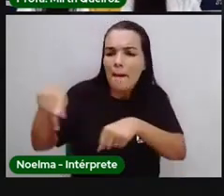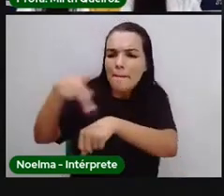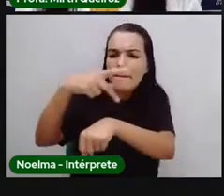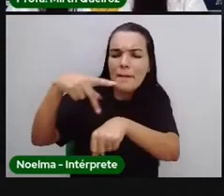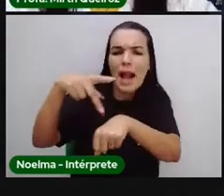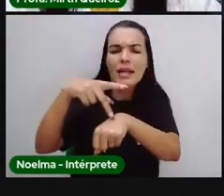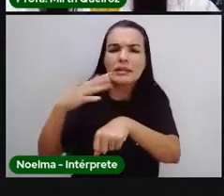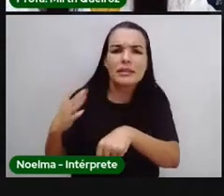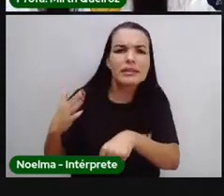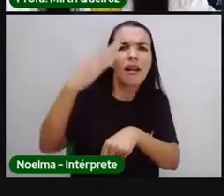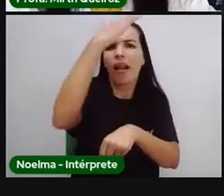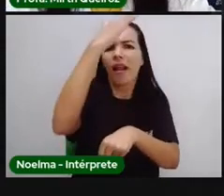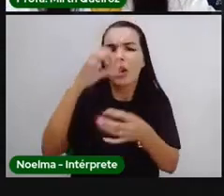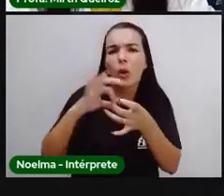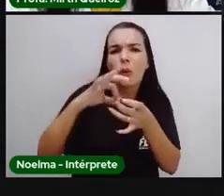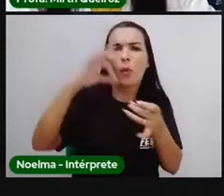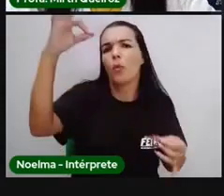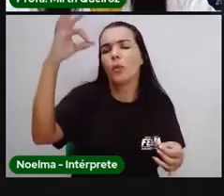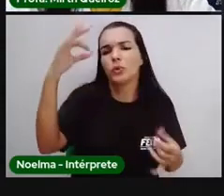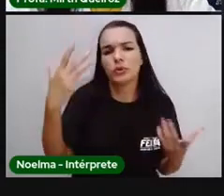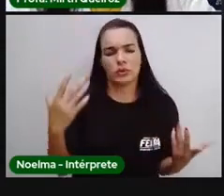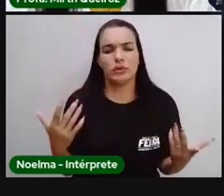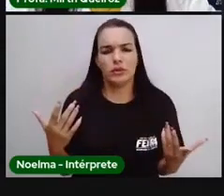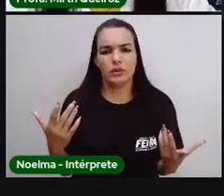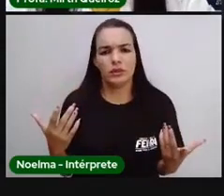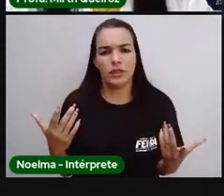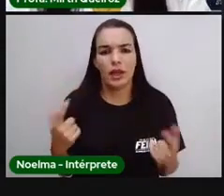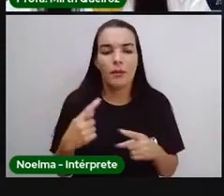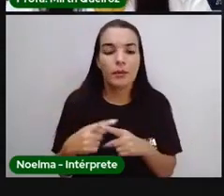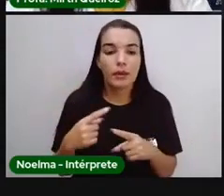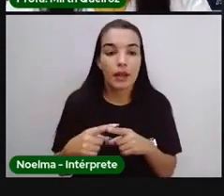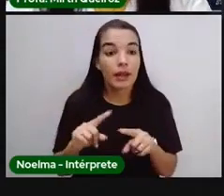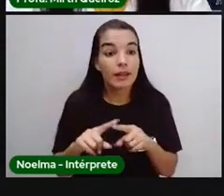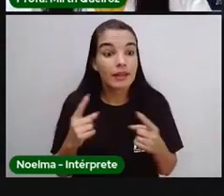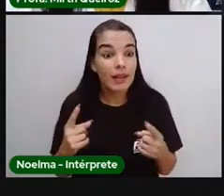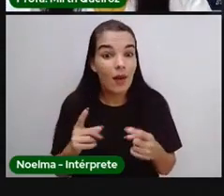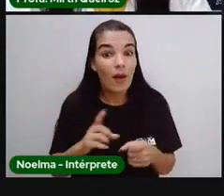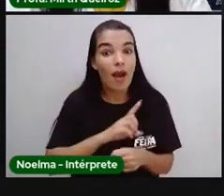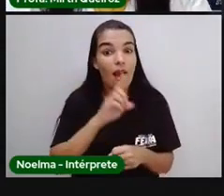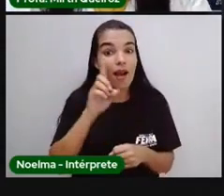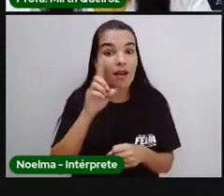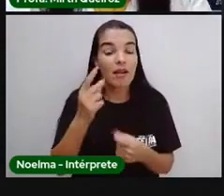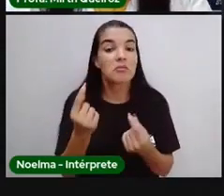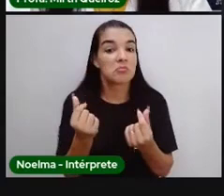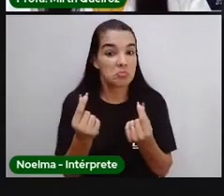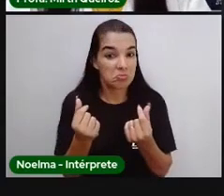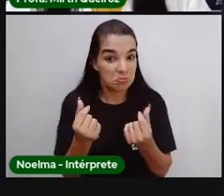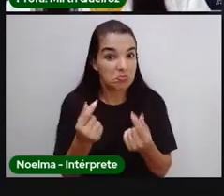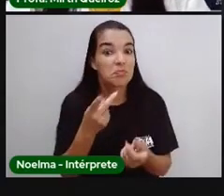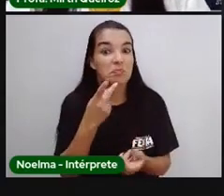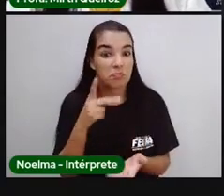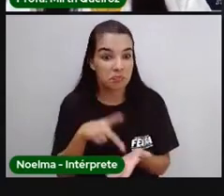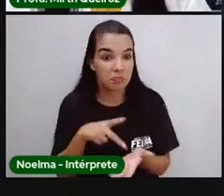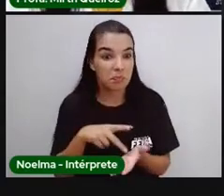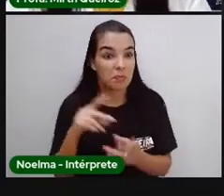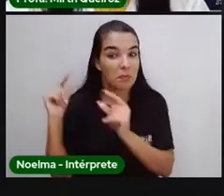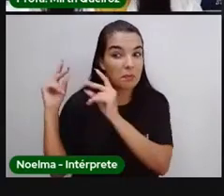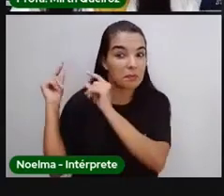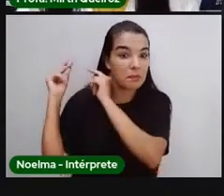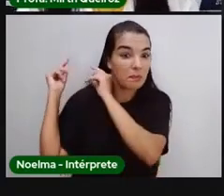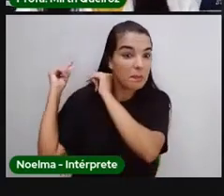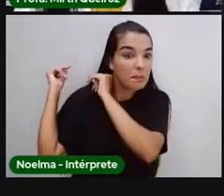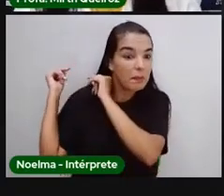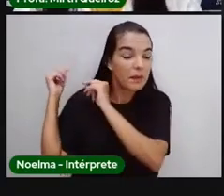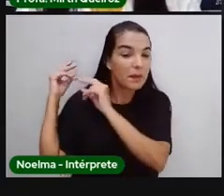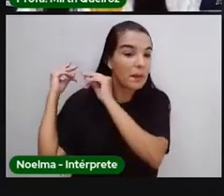Mas quem é que come sem tempero? Né? Então tempero naquela época dava dinheiro sim, né? E aí eles, Dom João,